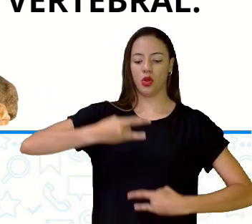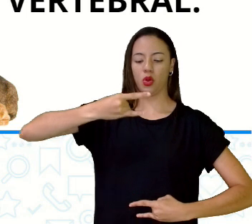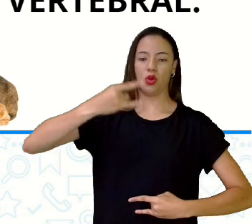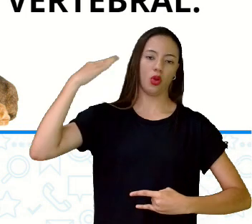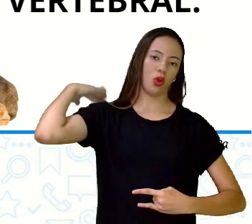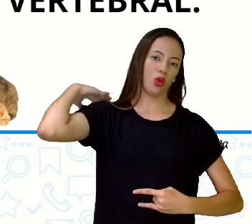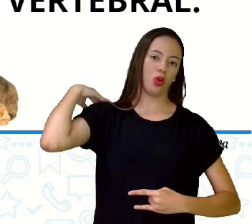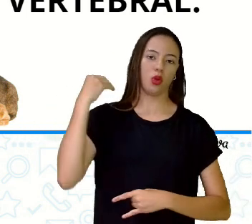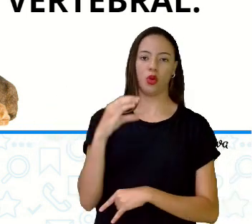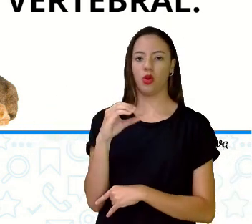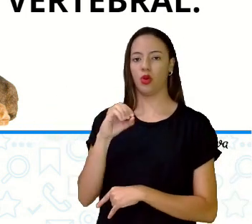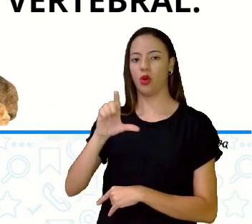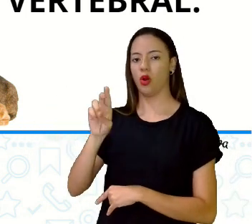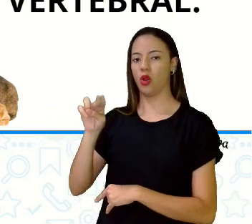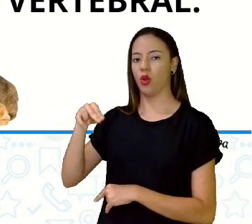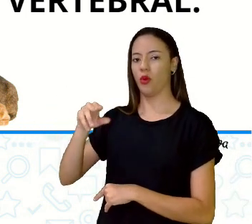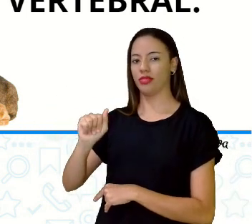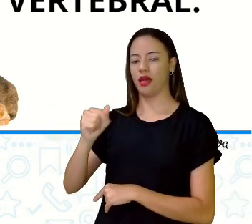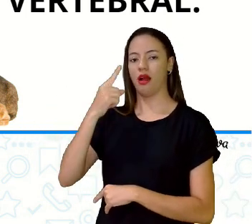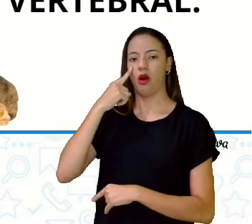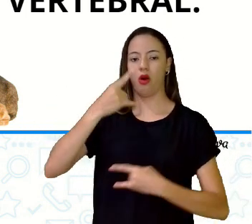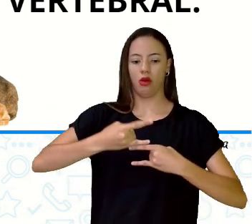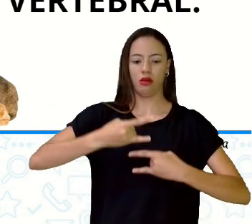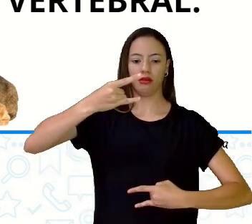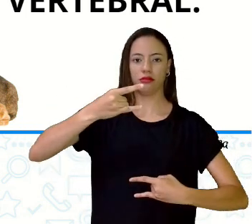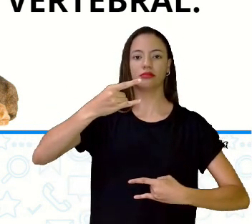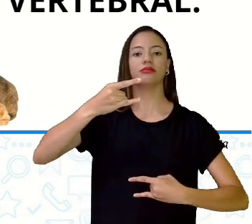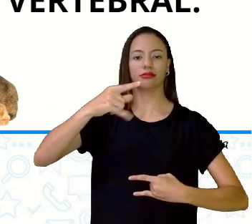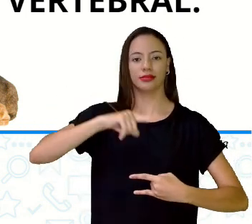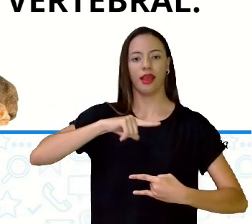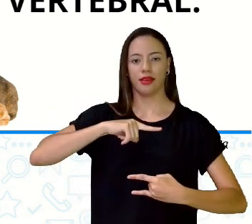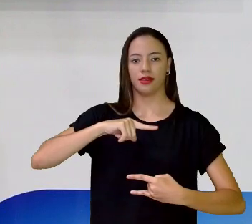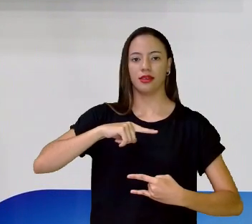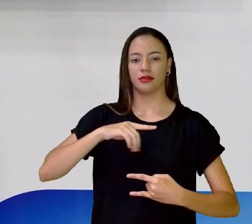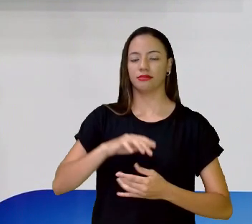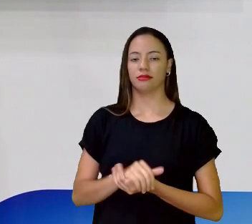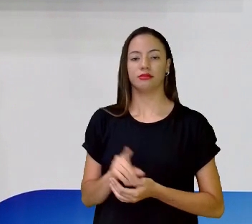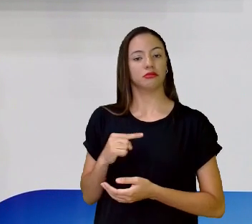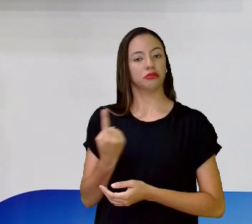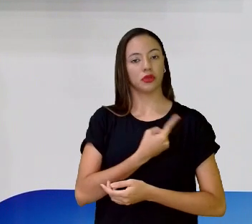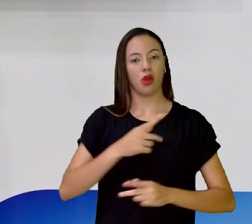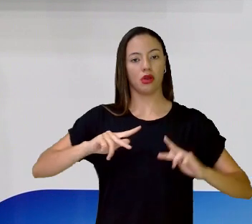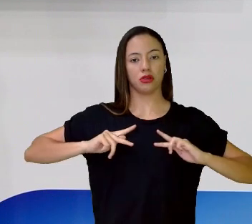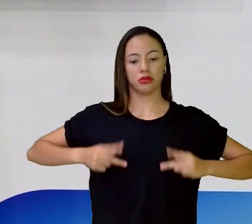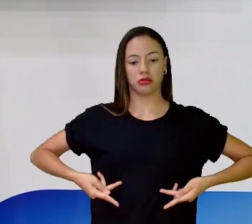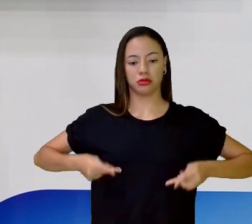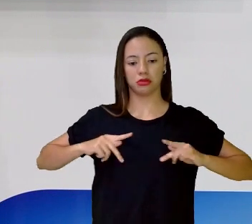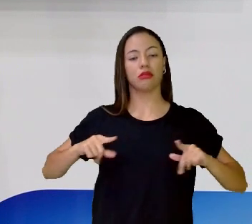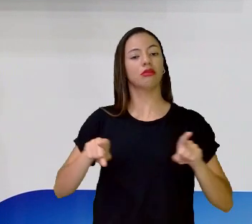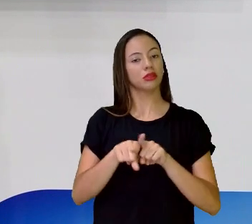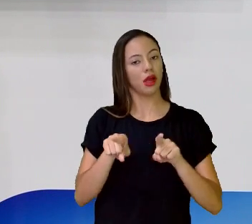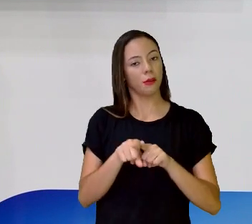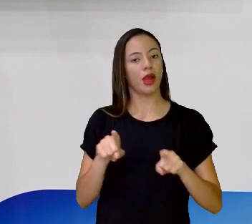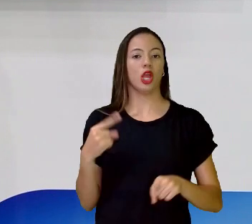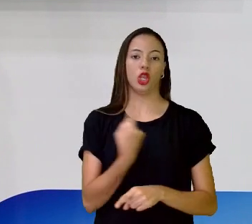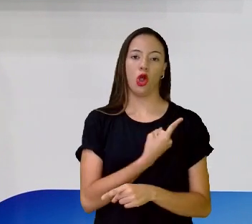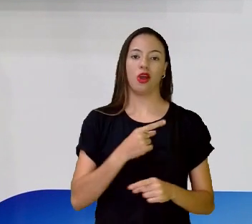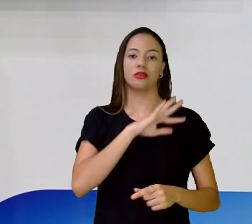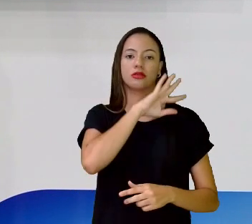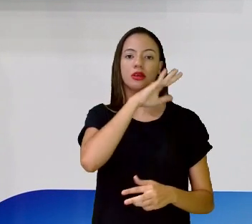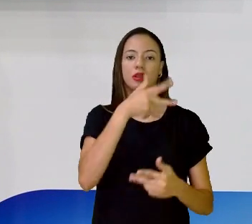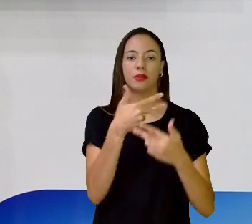vertebrados, né? Nós, seres humanos, também somos considerados animais